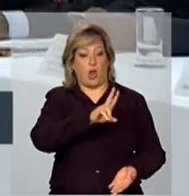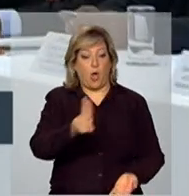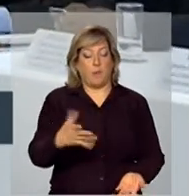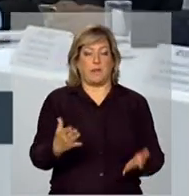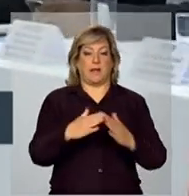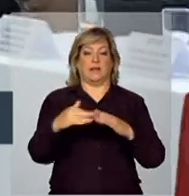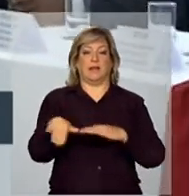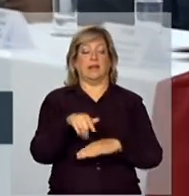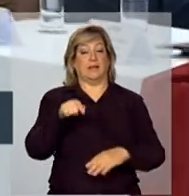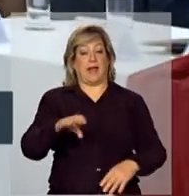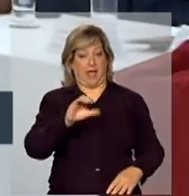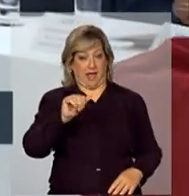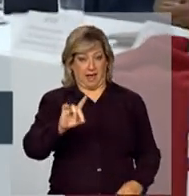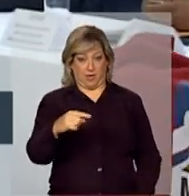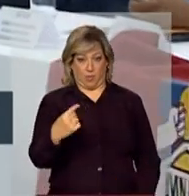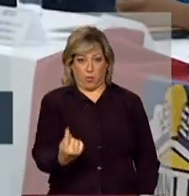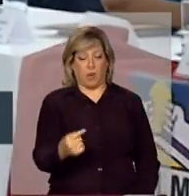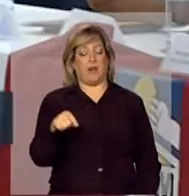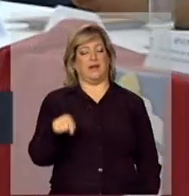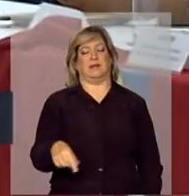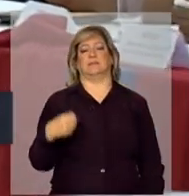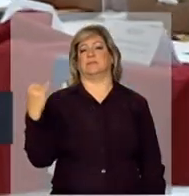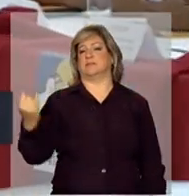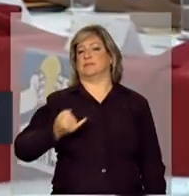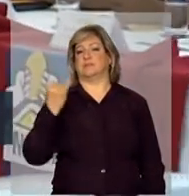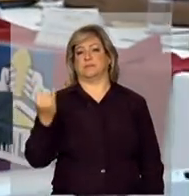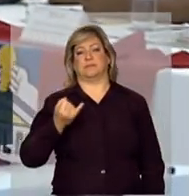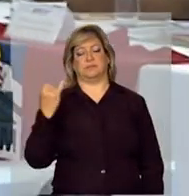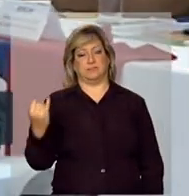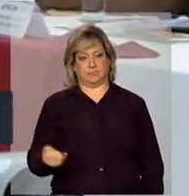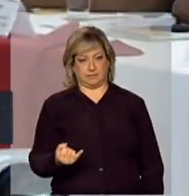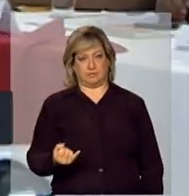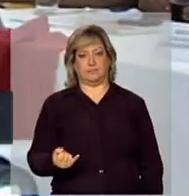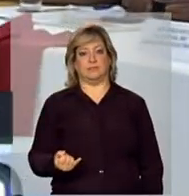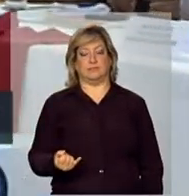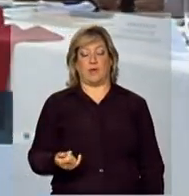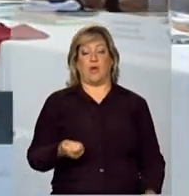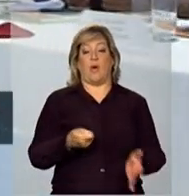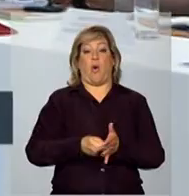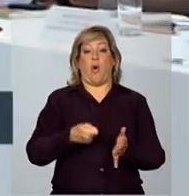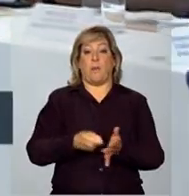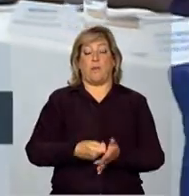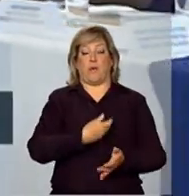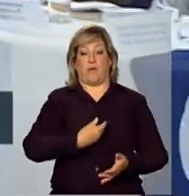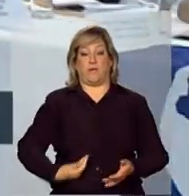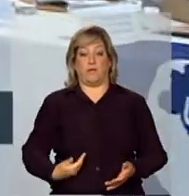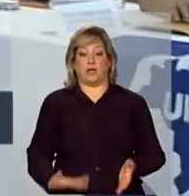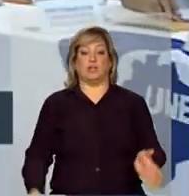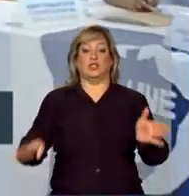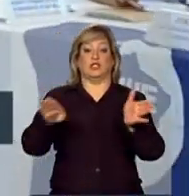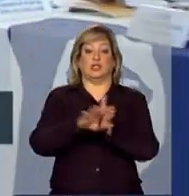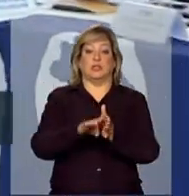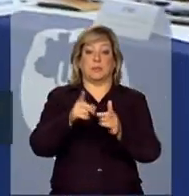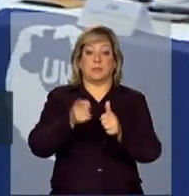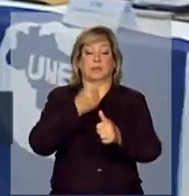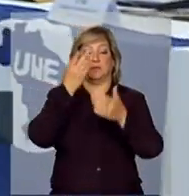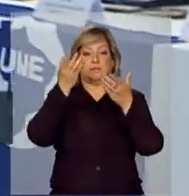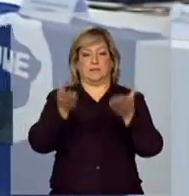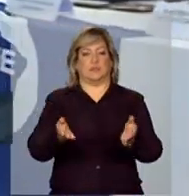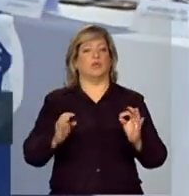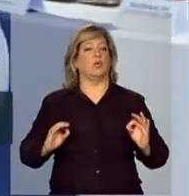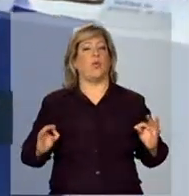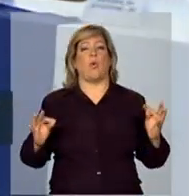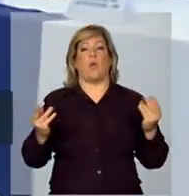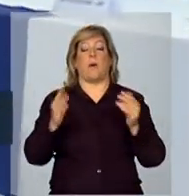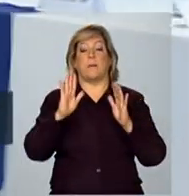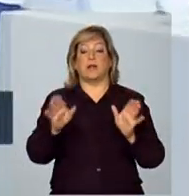mapa para rever a oferta de serviços públicos, para obrigar o Estado a chegar primeiro, porque tem que chegar em todo